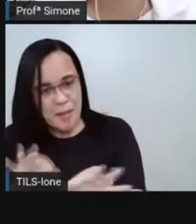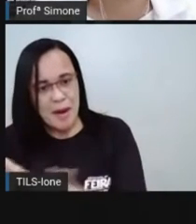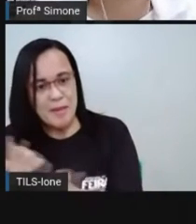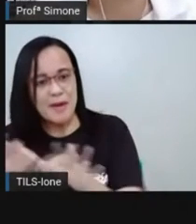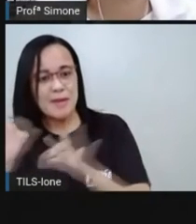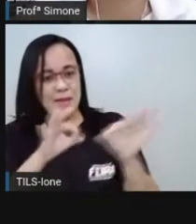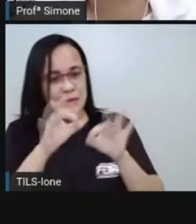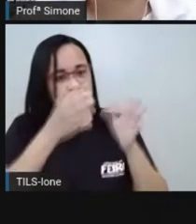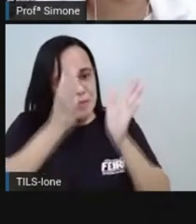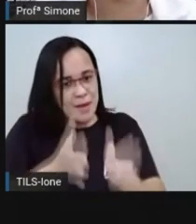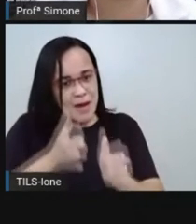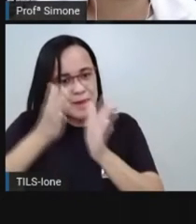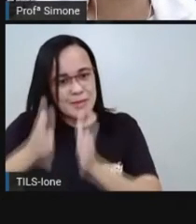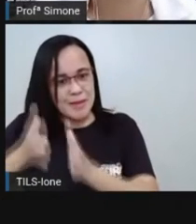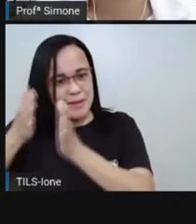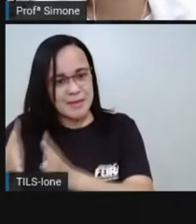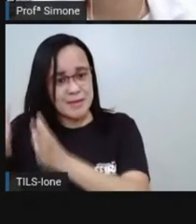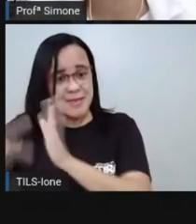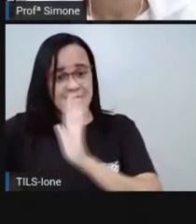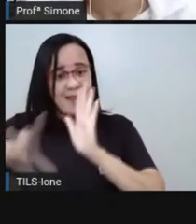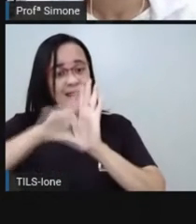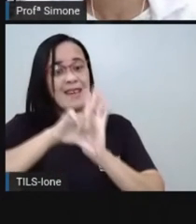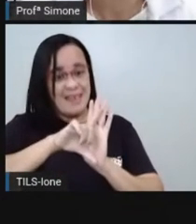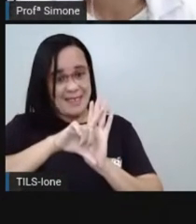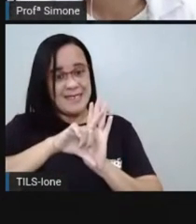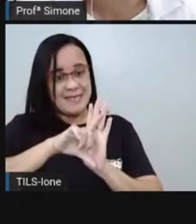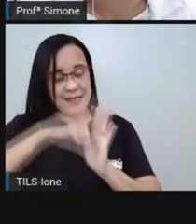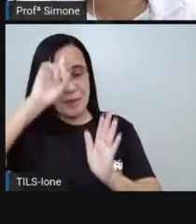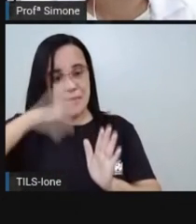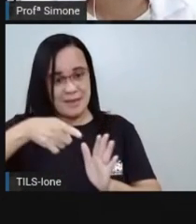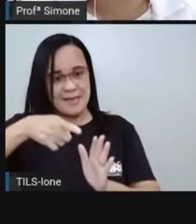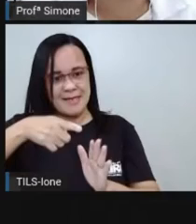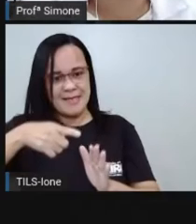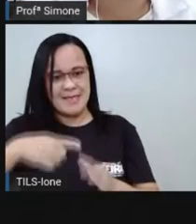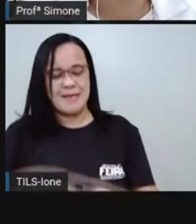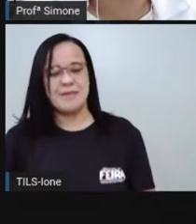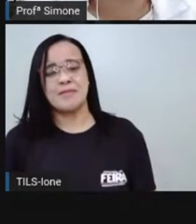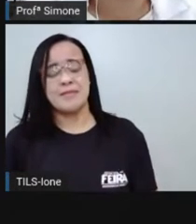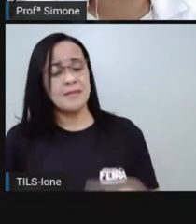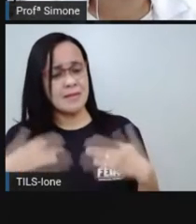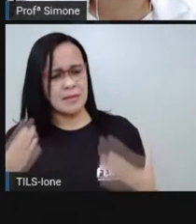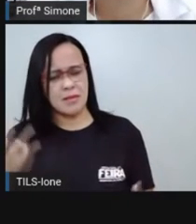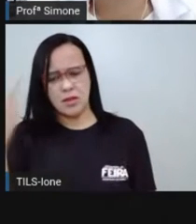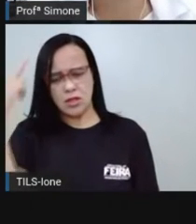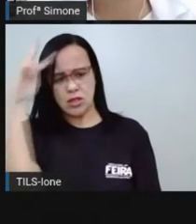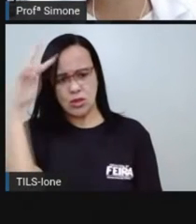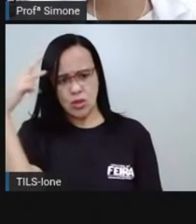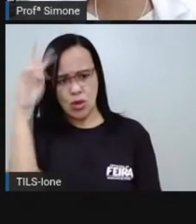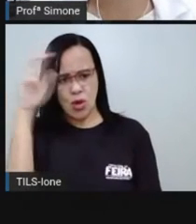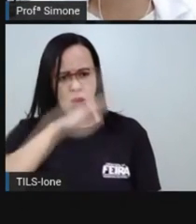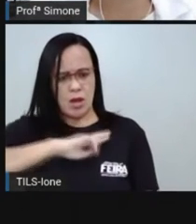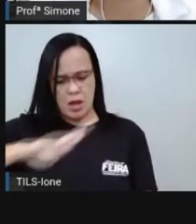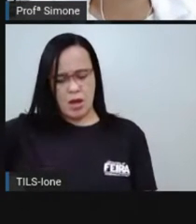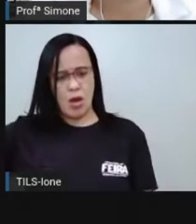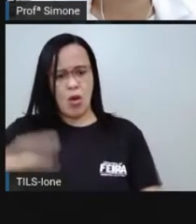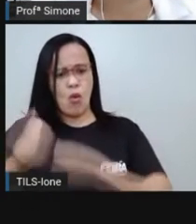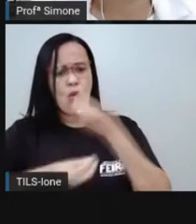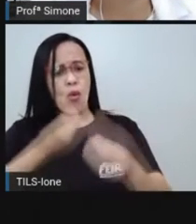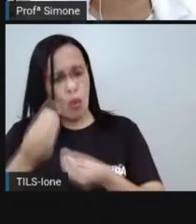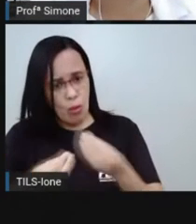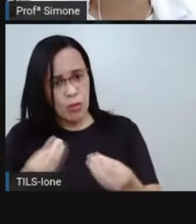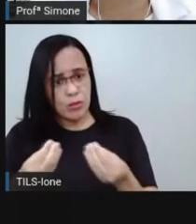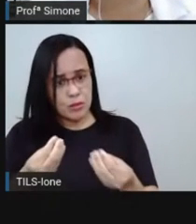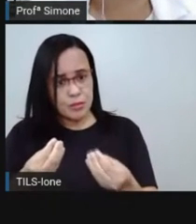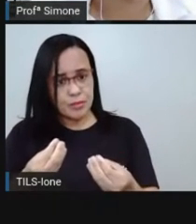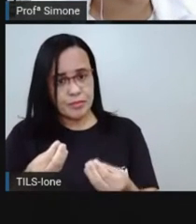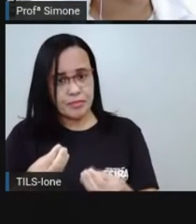essas eleições vão acontecer. No caso da nossa história republicana, tivemos alguns momentos que esse